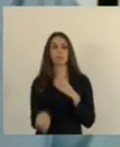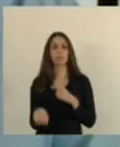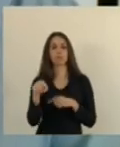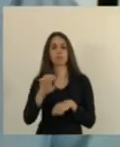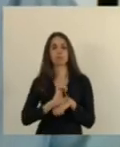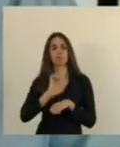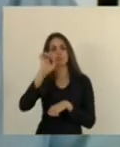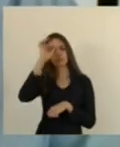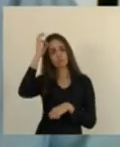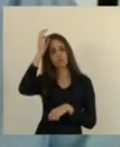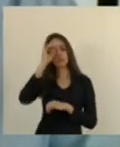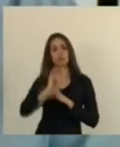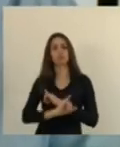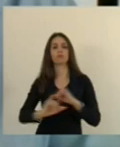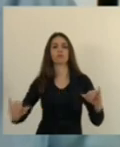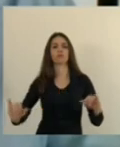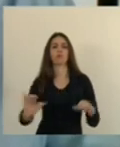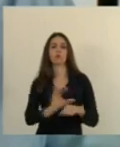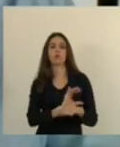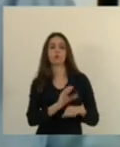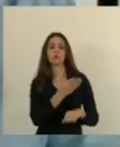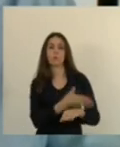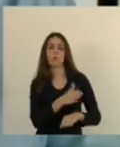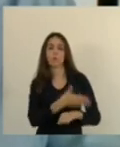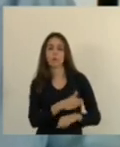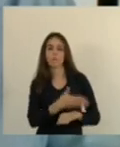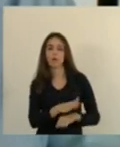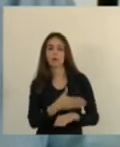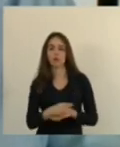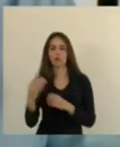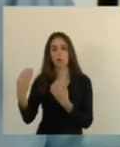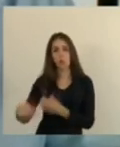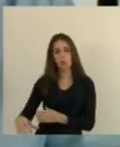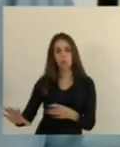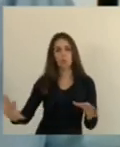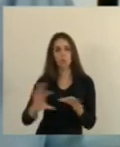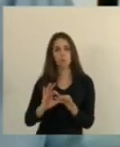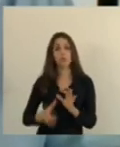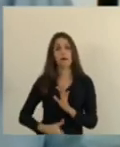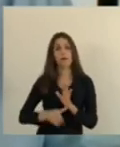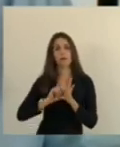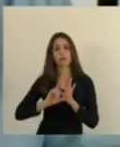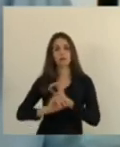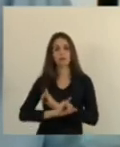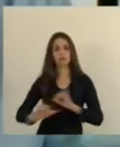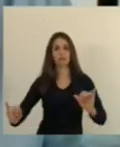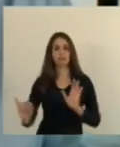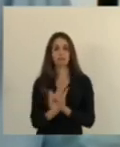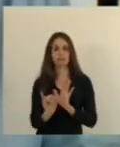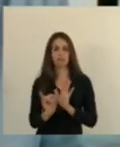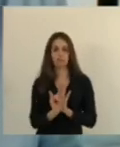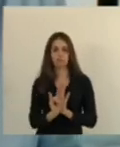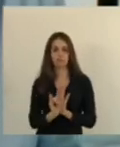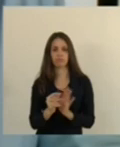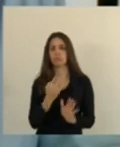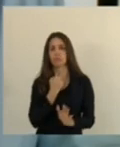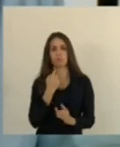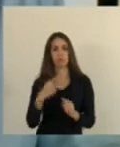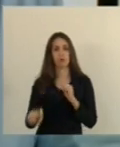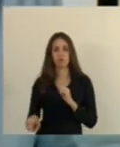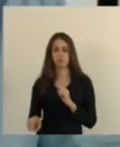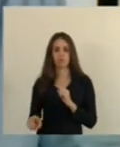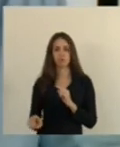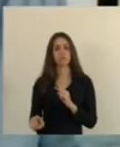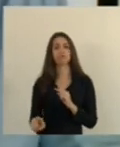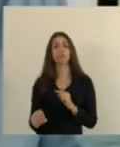santo a divulgação de curso preparatório vinculado a concurso antes da publicação do respectivo edital ou